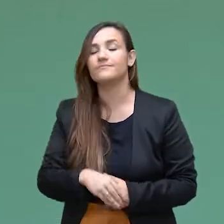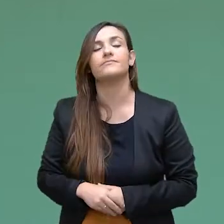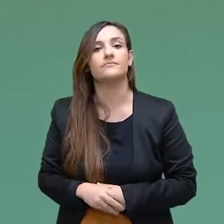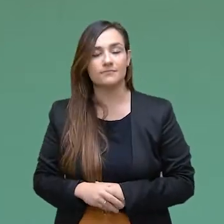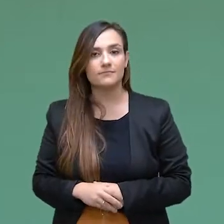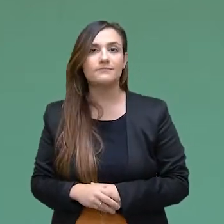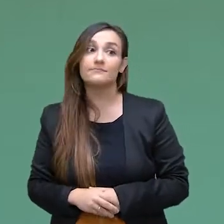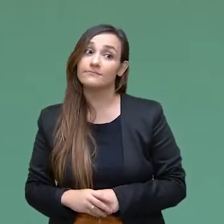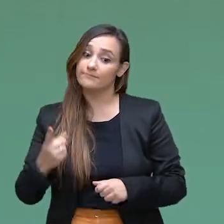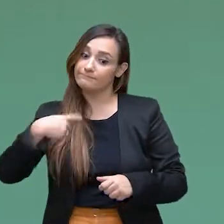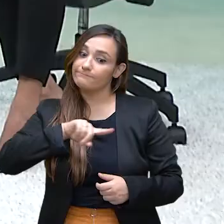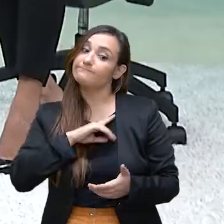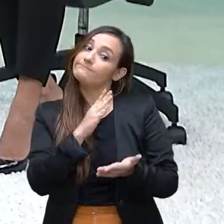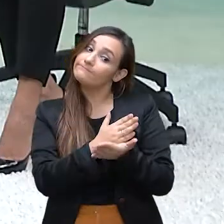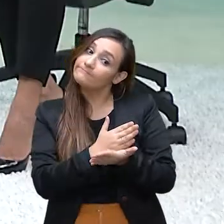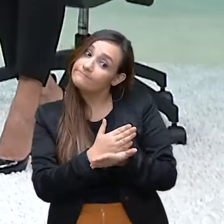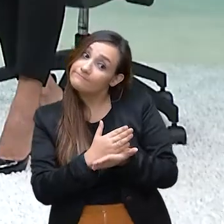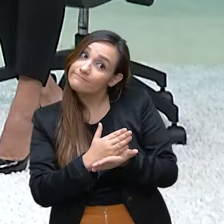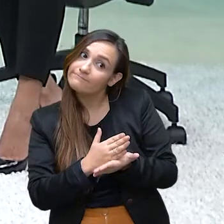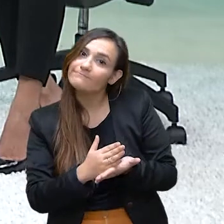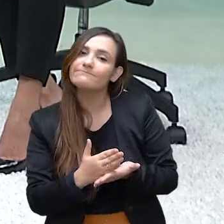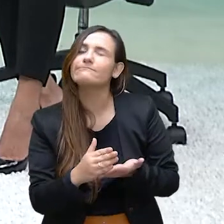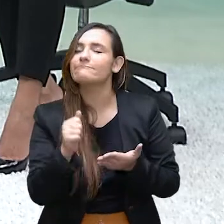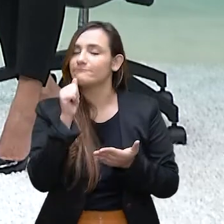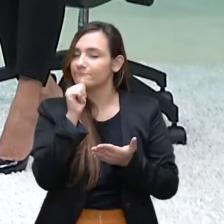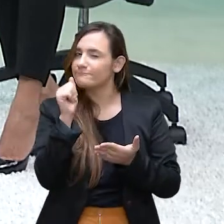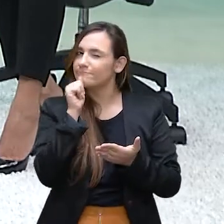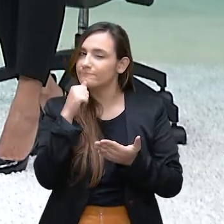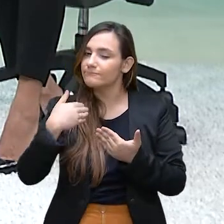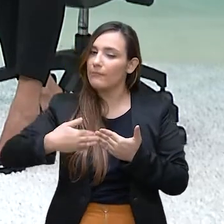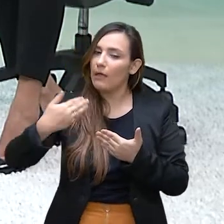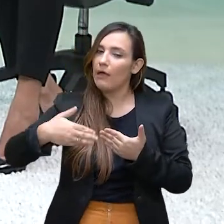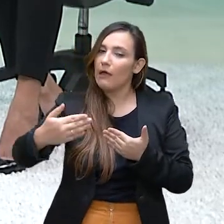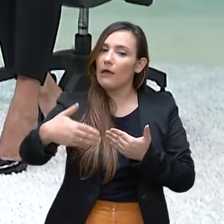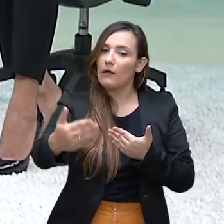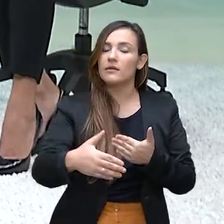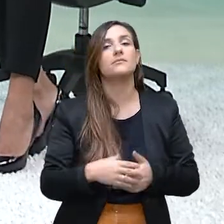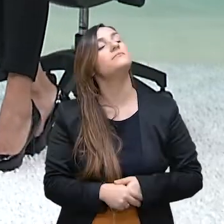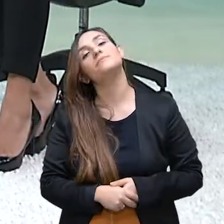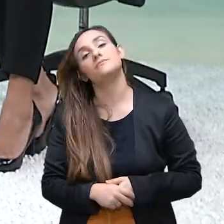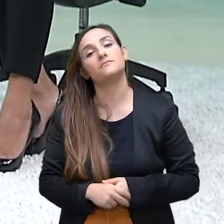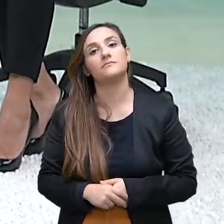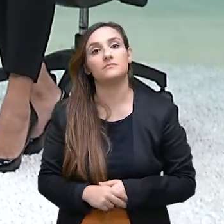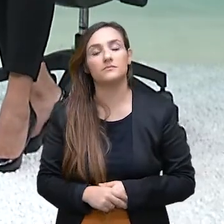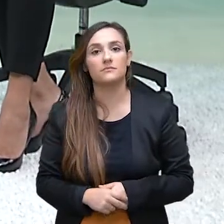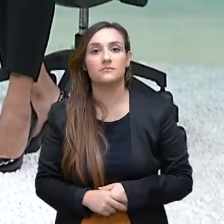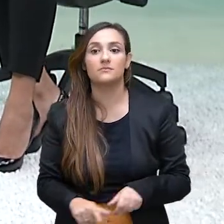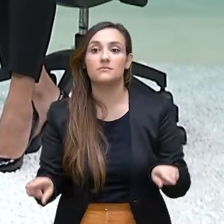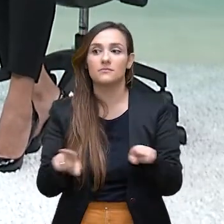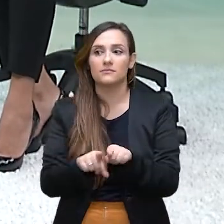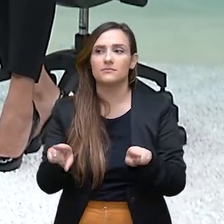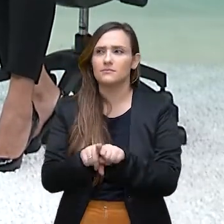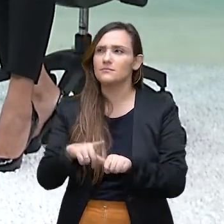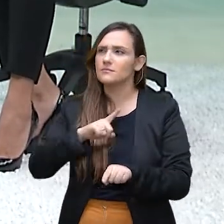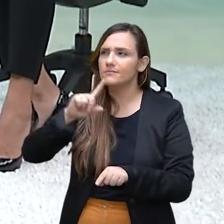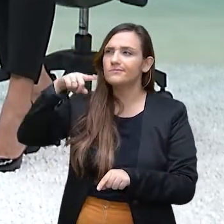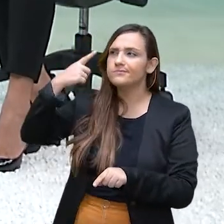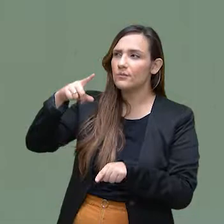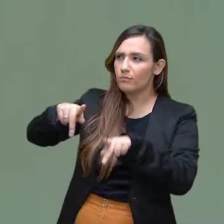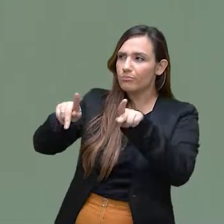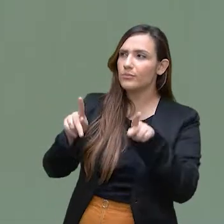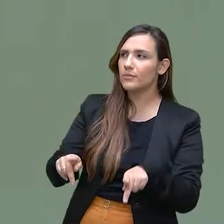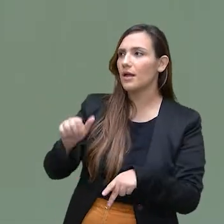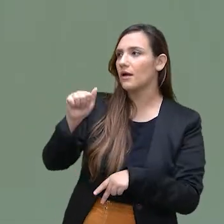Então, a gente está começando, né? Então, acho que tem um longo caminho pela frente. E dentro desse contexto, a gente tem a advocacia pública, que tem sido